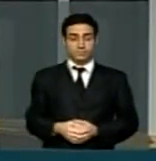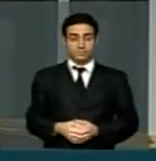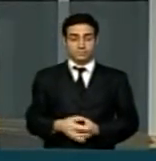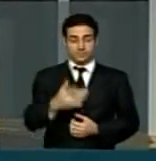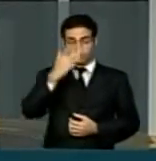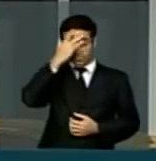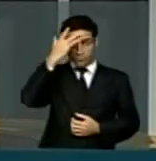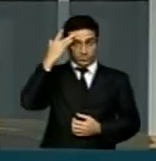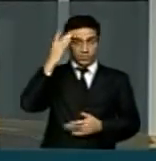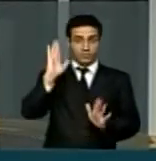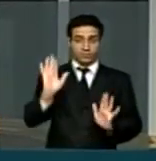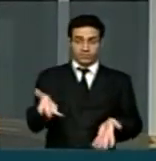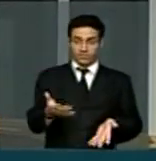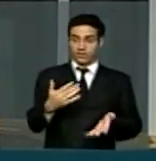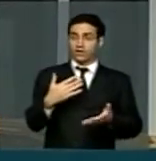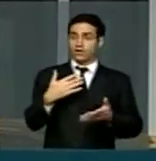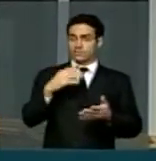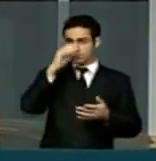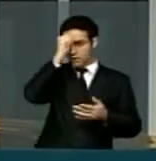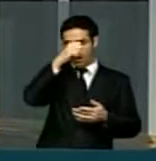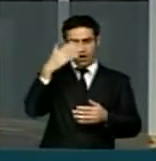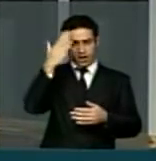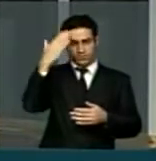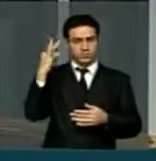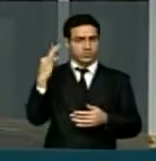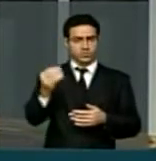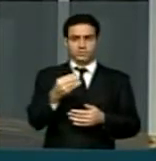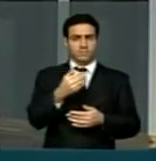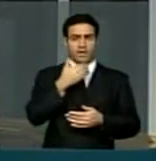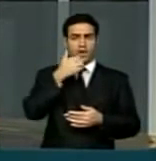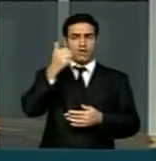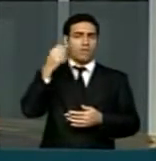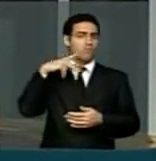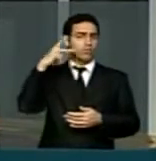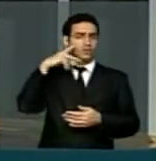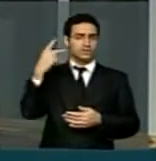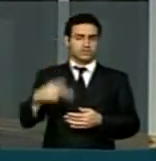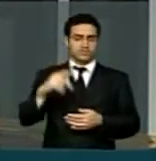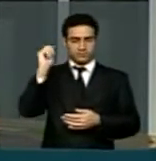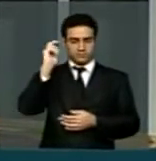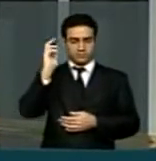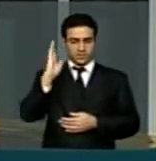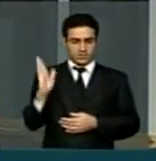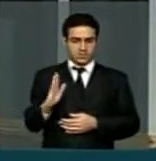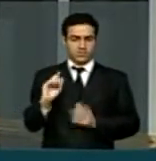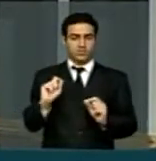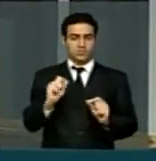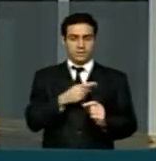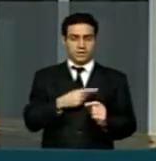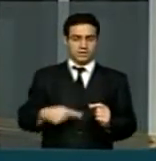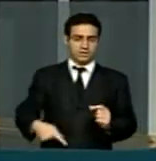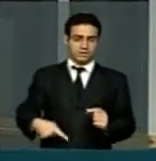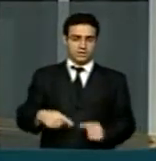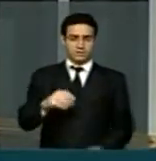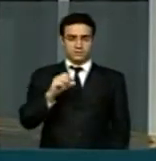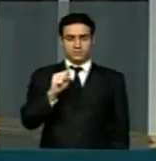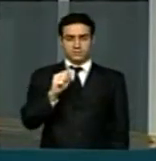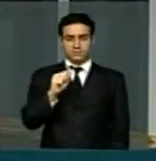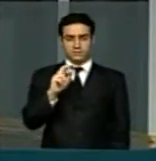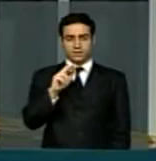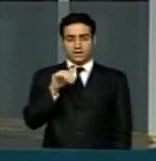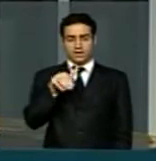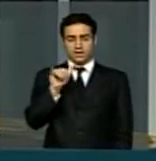preparadíssima, um dos maiores políticos desse Brasil, o presidente Sarney, com 82